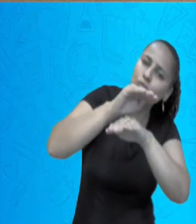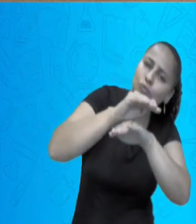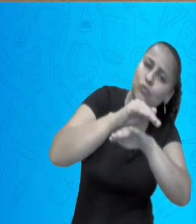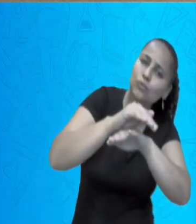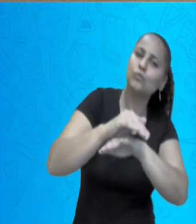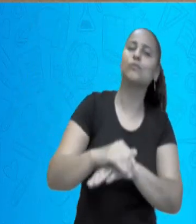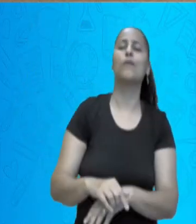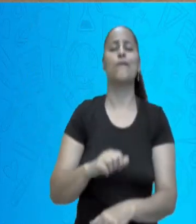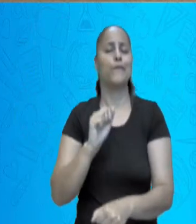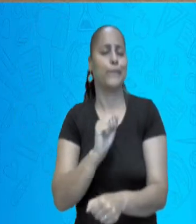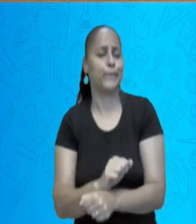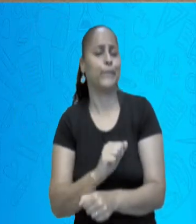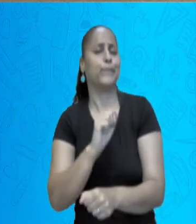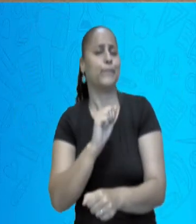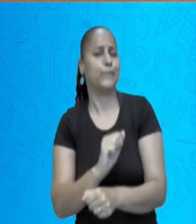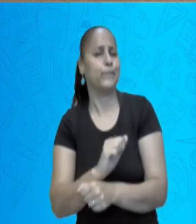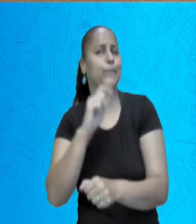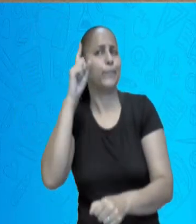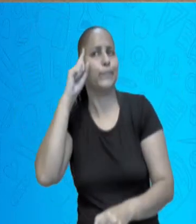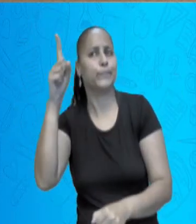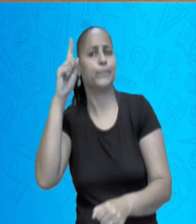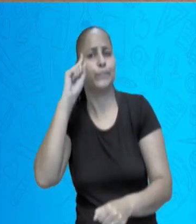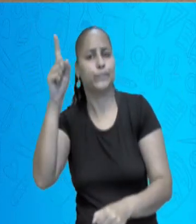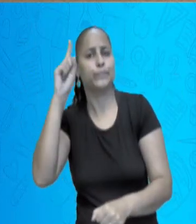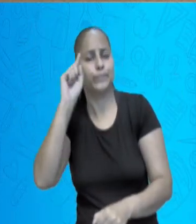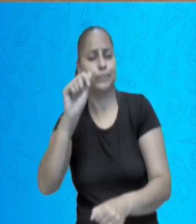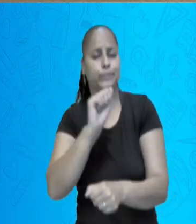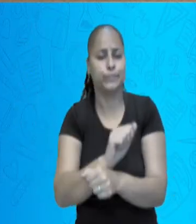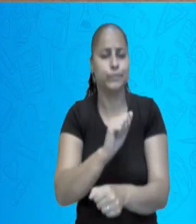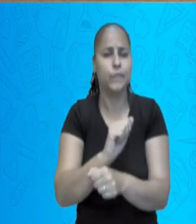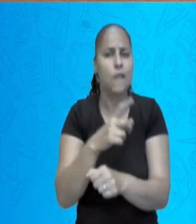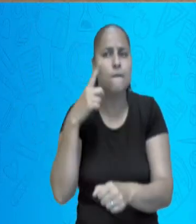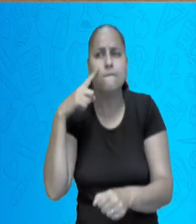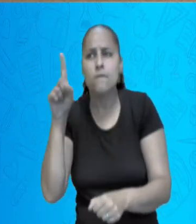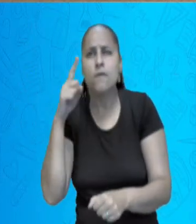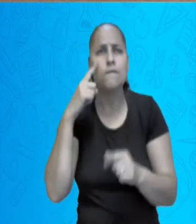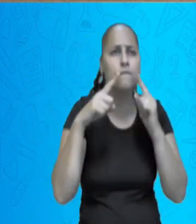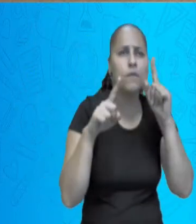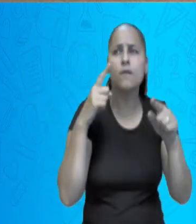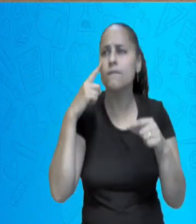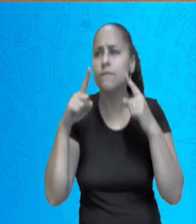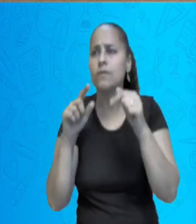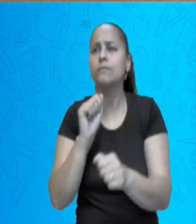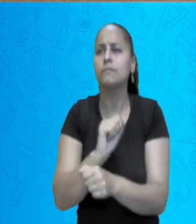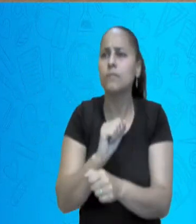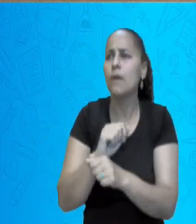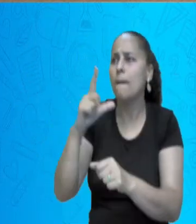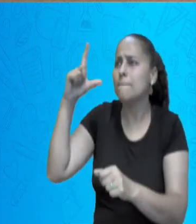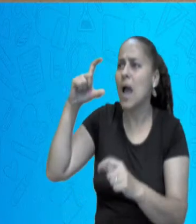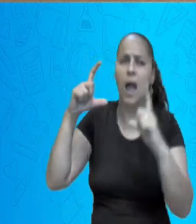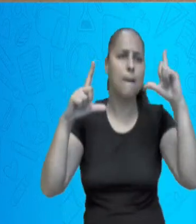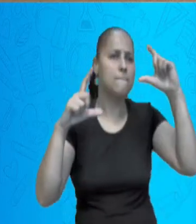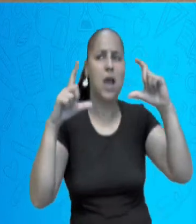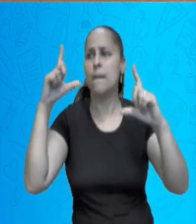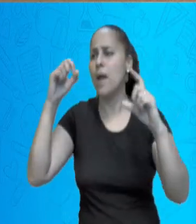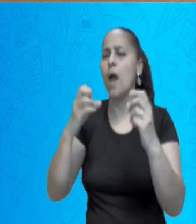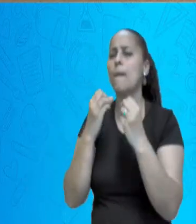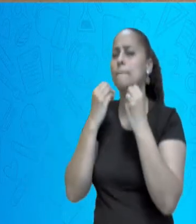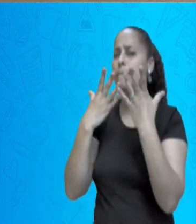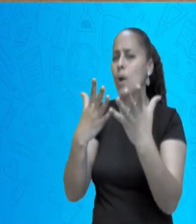até chegar exatamente nessa tonalidade de laranja com amarelo